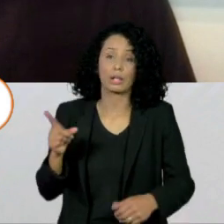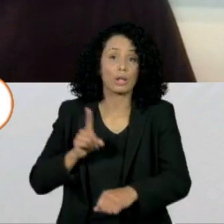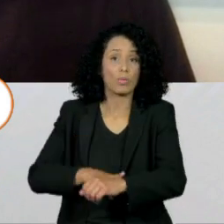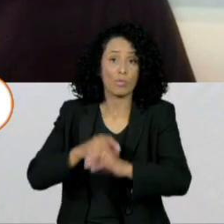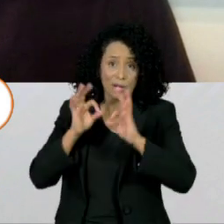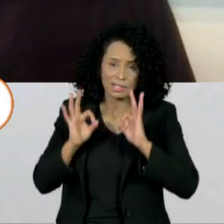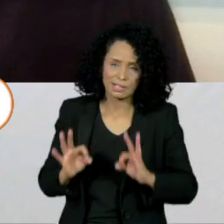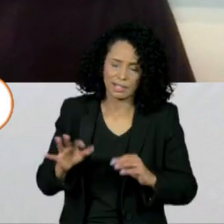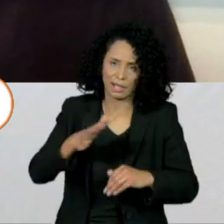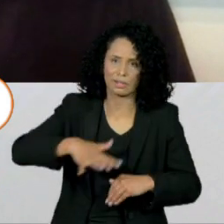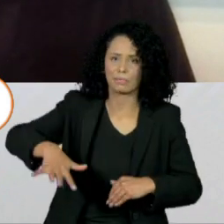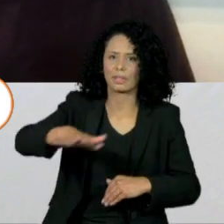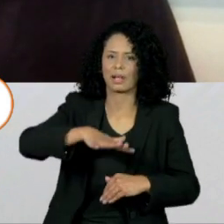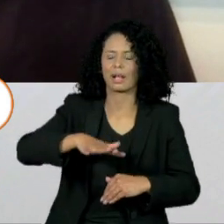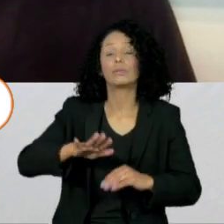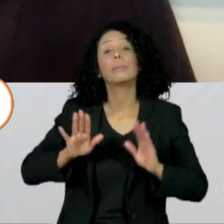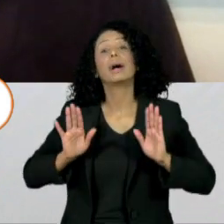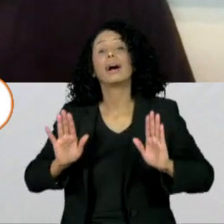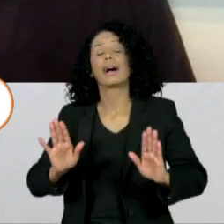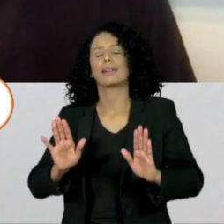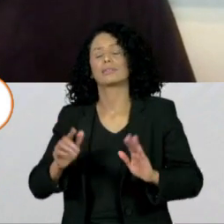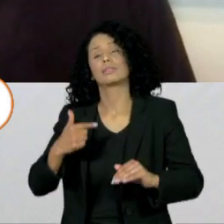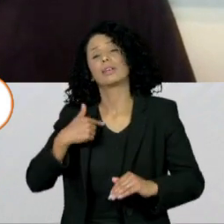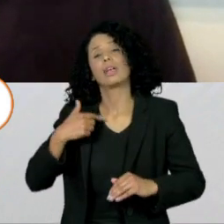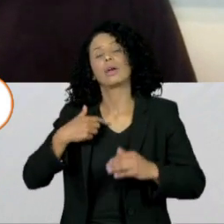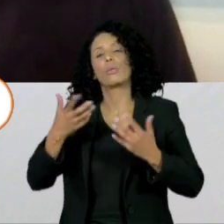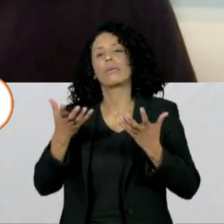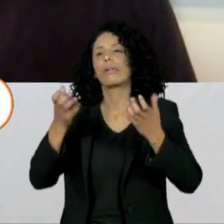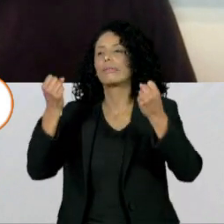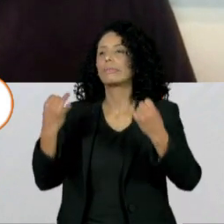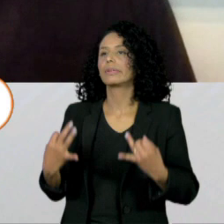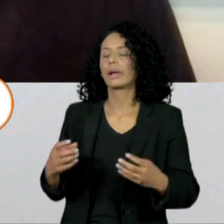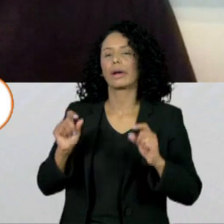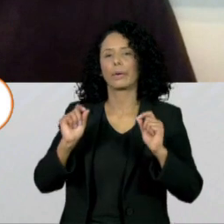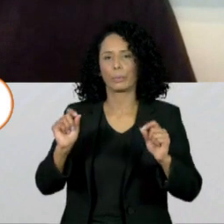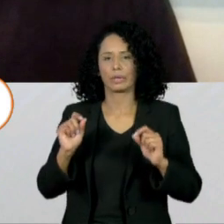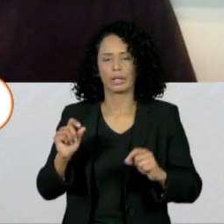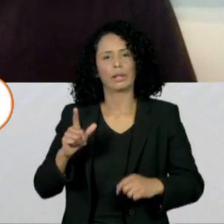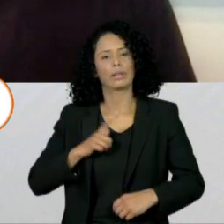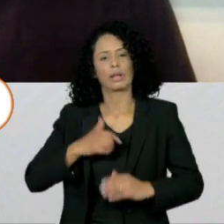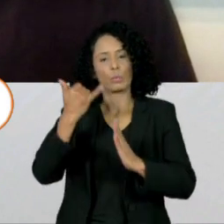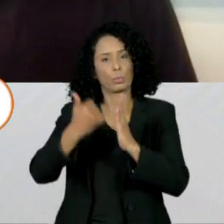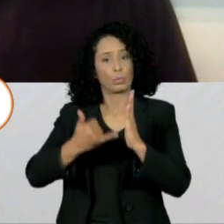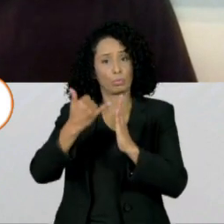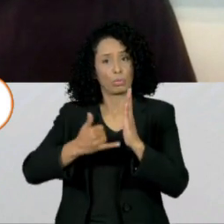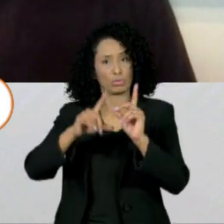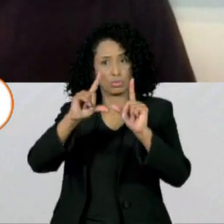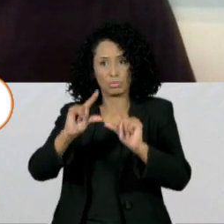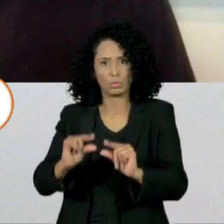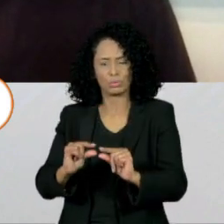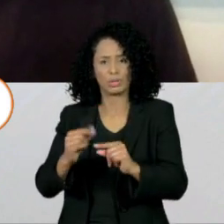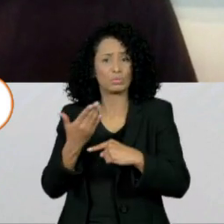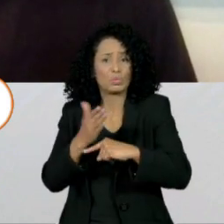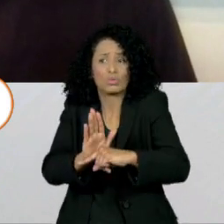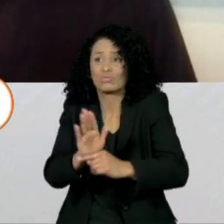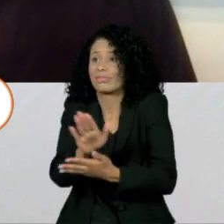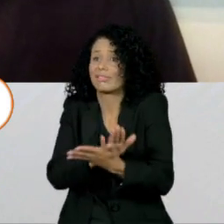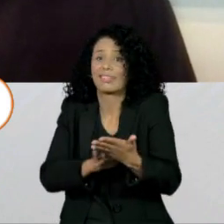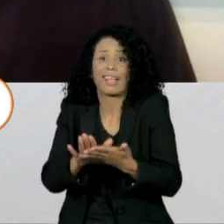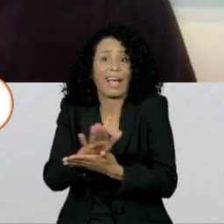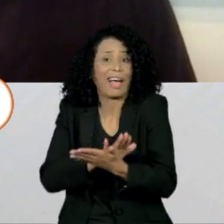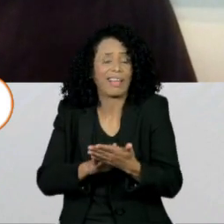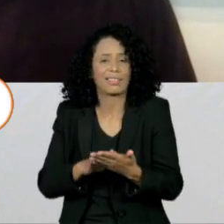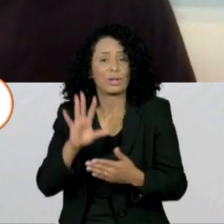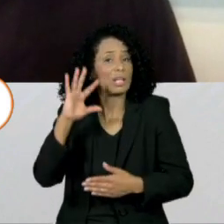no mercado. Agora, evidentemente, estou falando, só a queda do imposto não resolve. Por que não resolve? Porque o